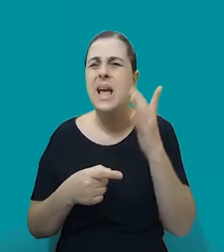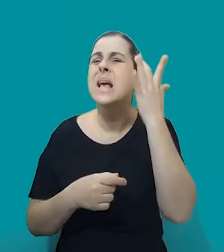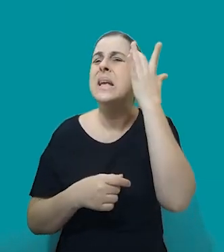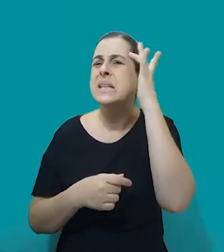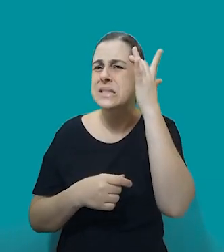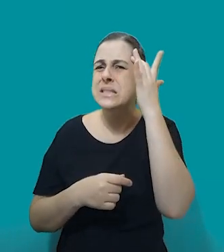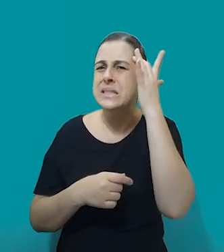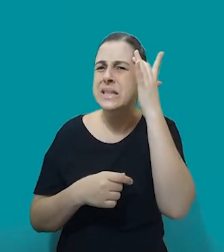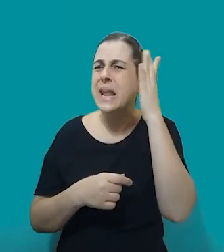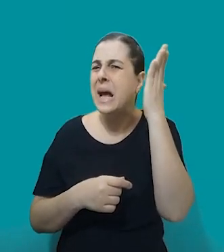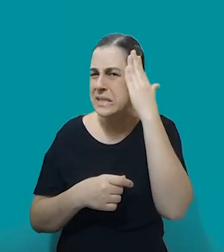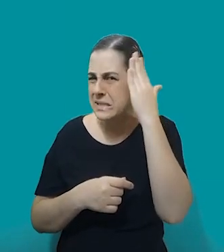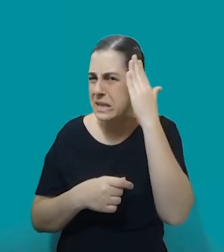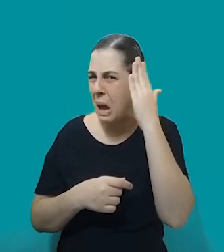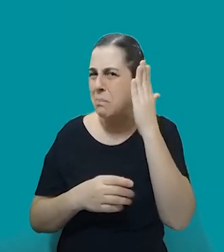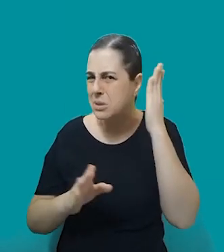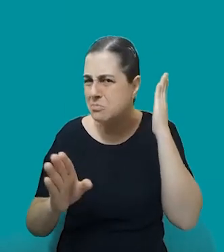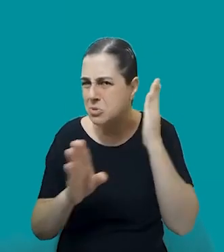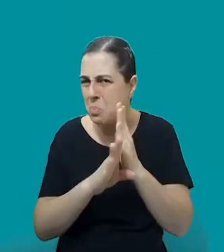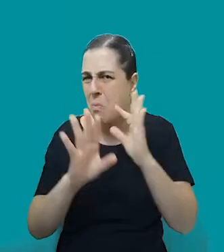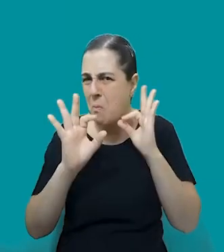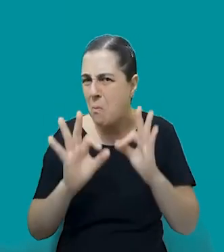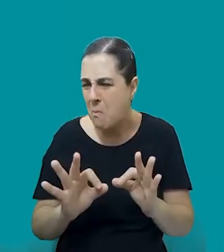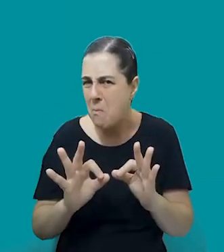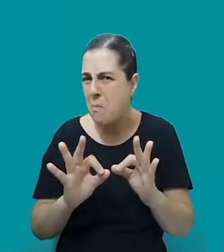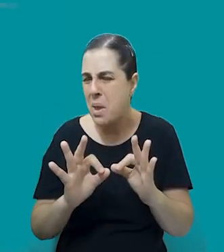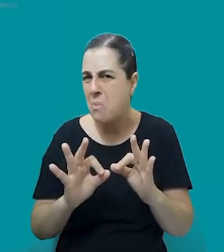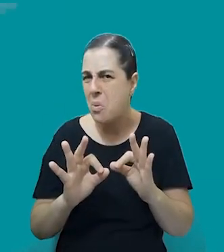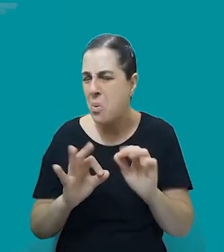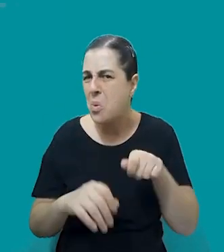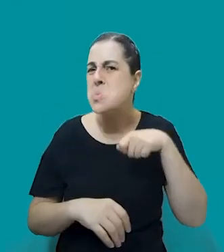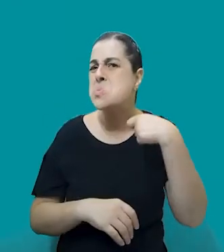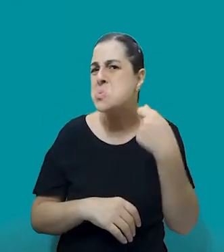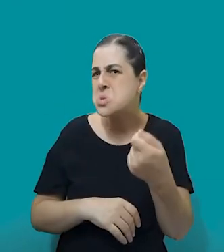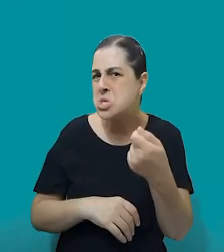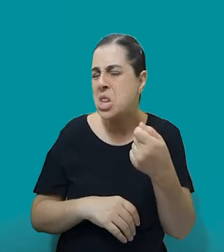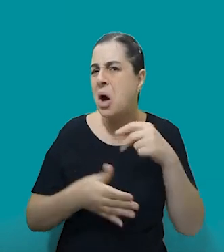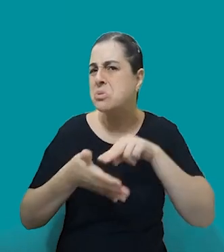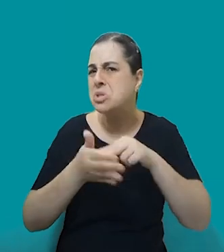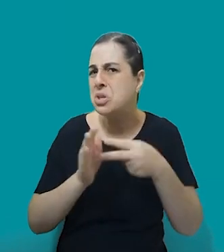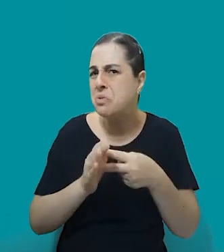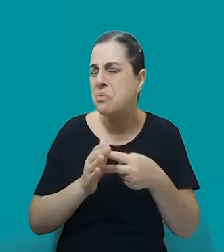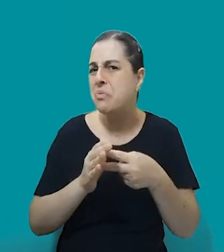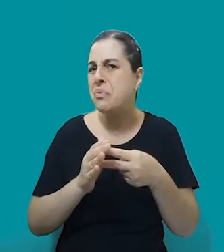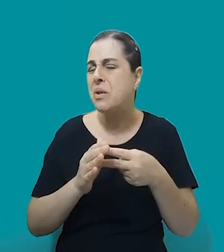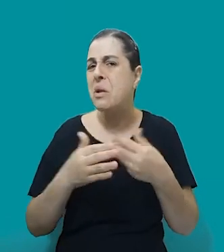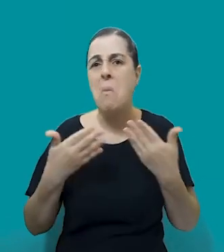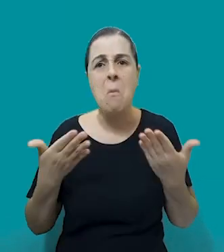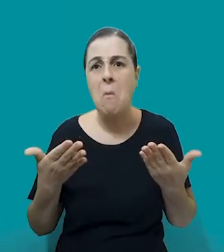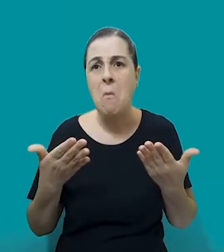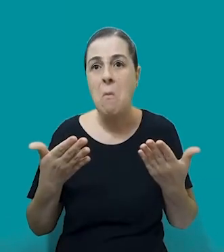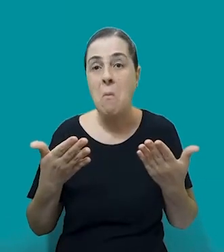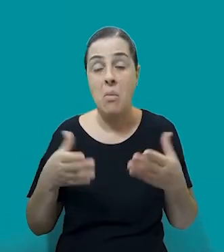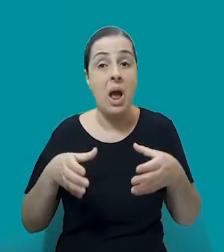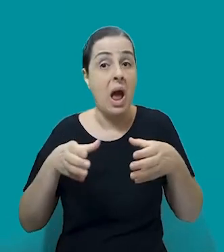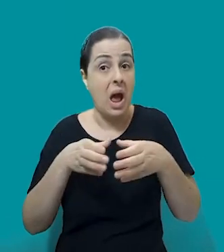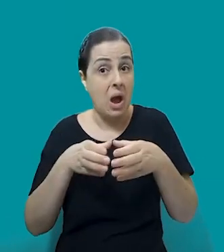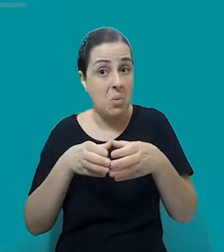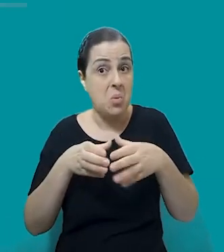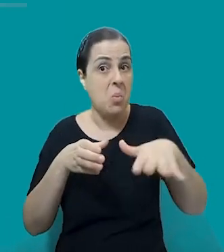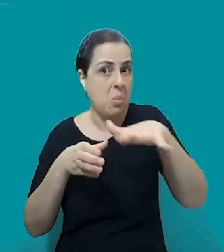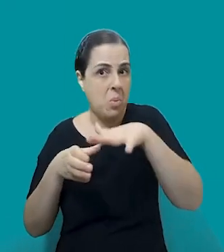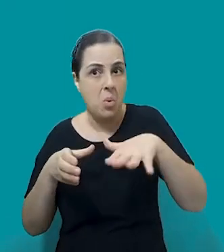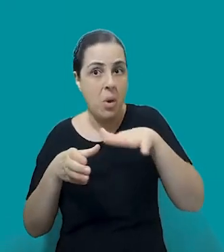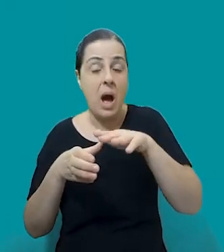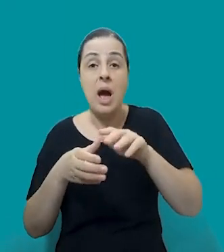Acho que esse é o primeiro ponto. Segundo, muitas vezes, essas mulheres no esporte são mulheres que vêm de uma estrutura